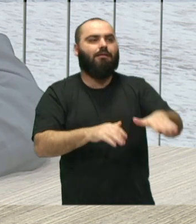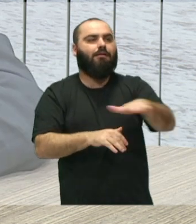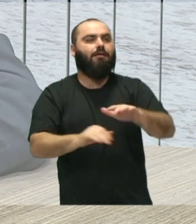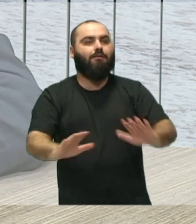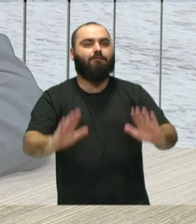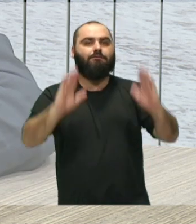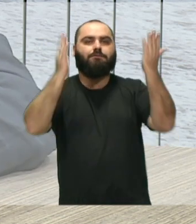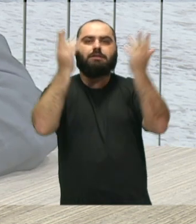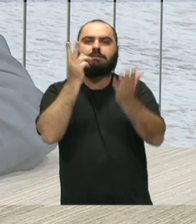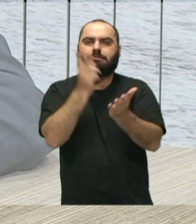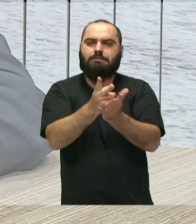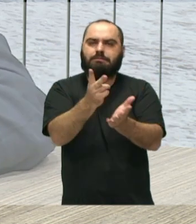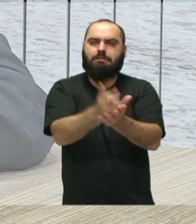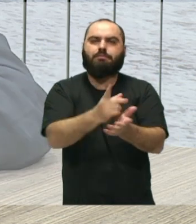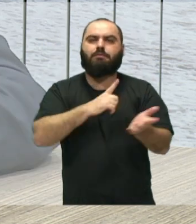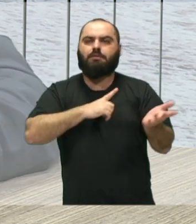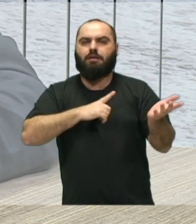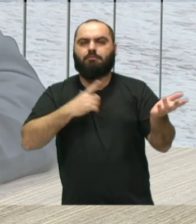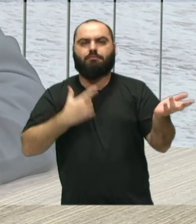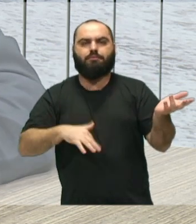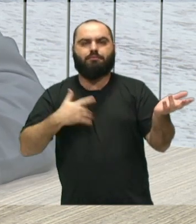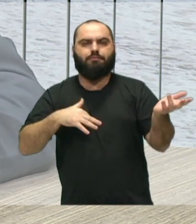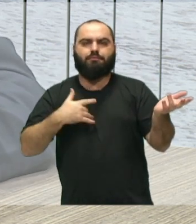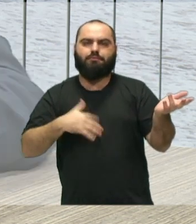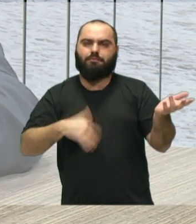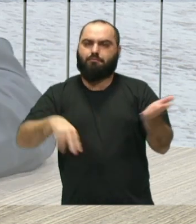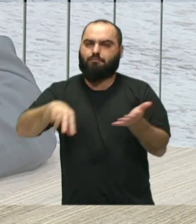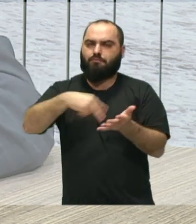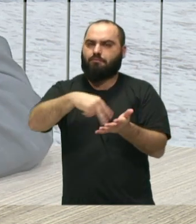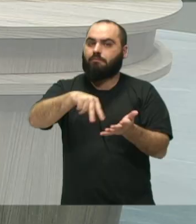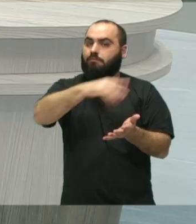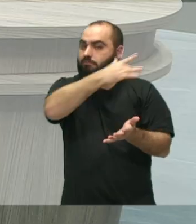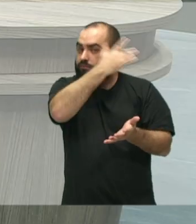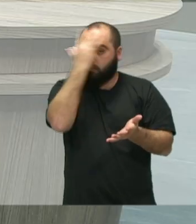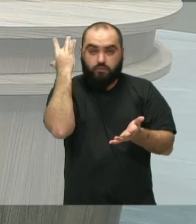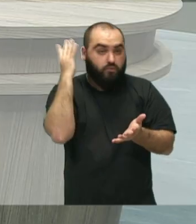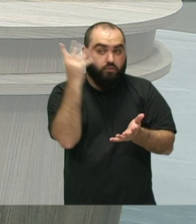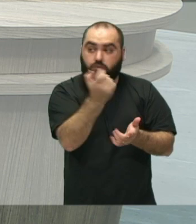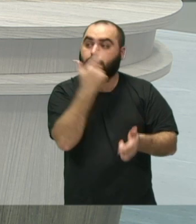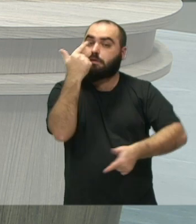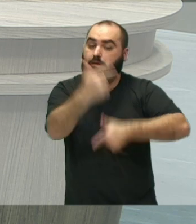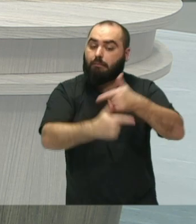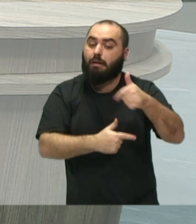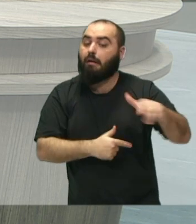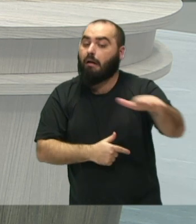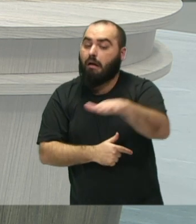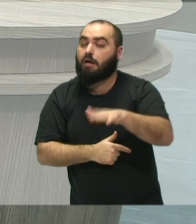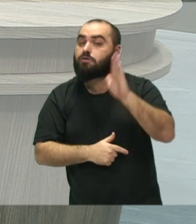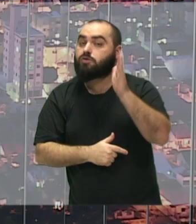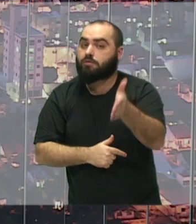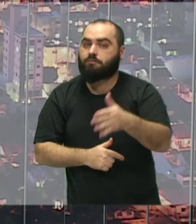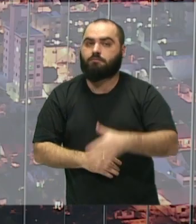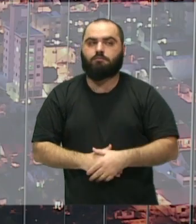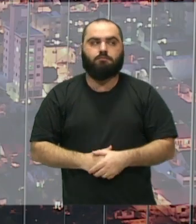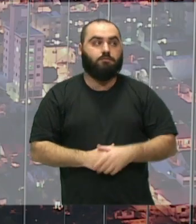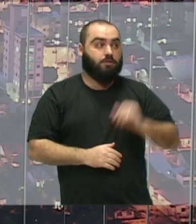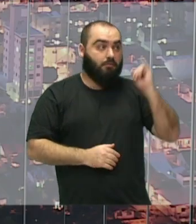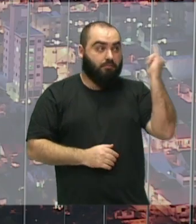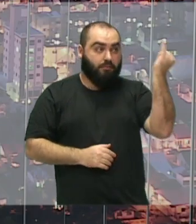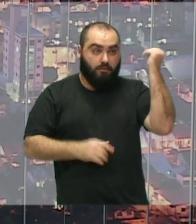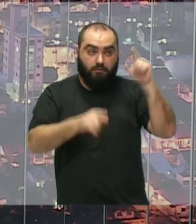participação de um músico, a maioria dos nossos egressos, eles atuam já nesse mercado. É importante destacar,